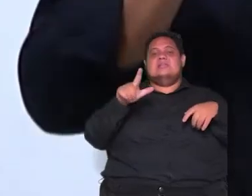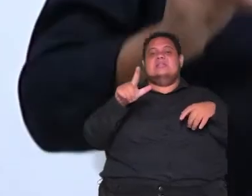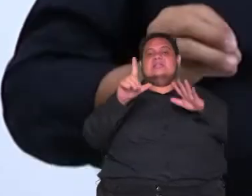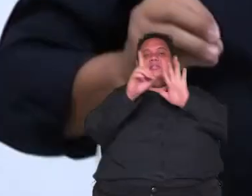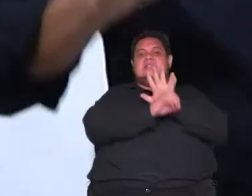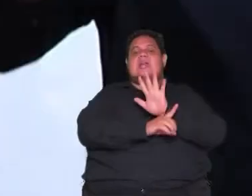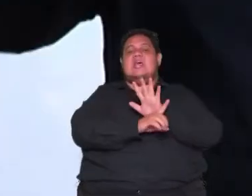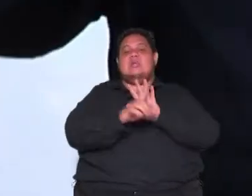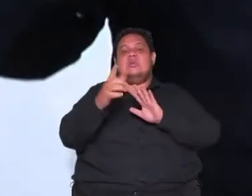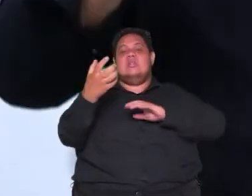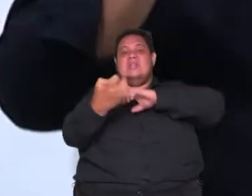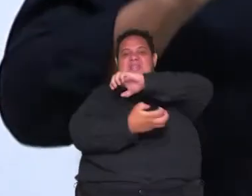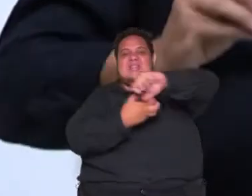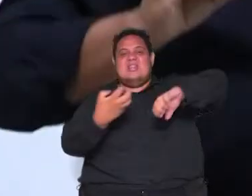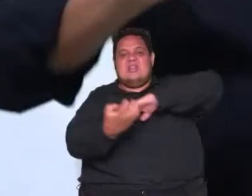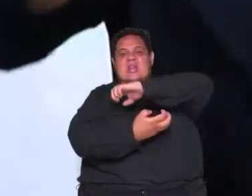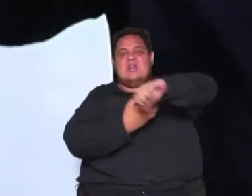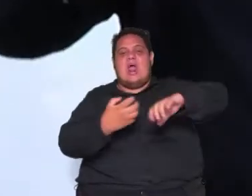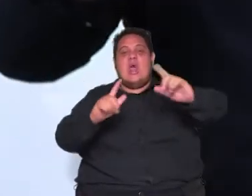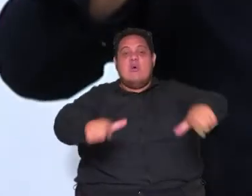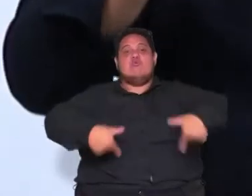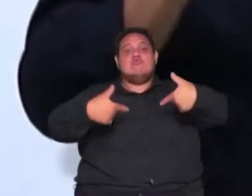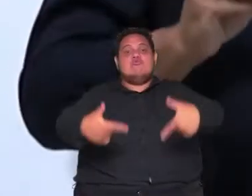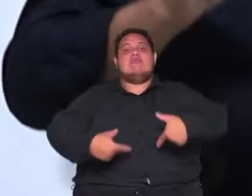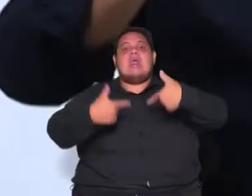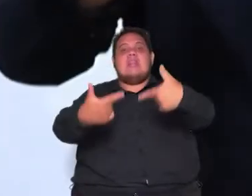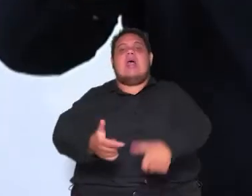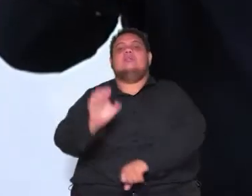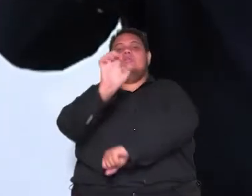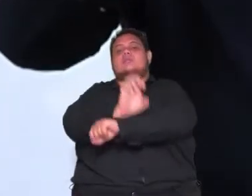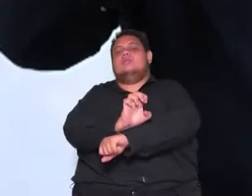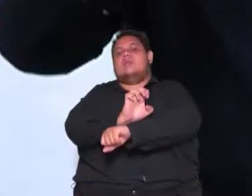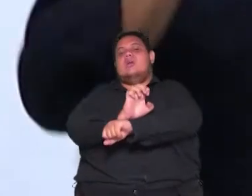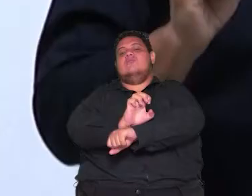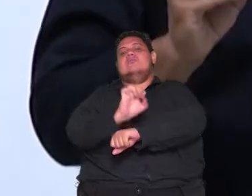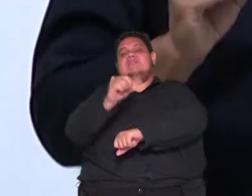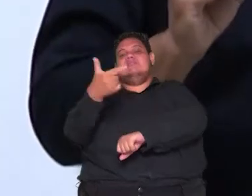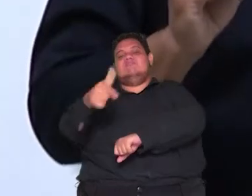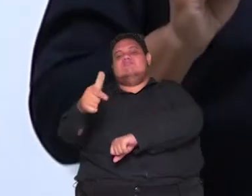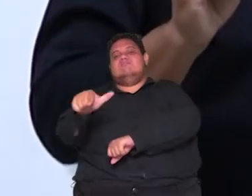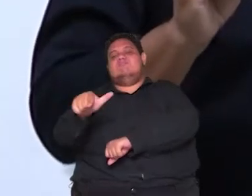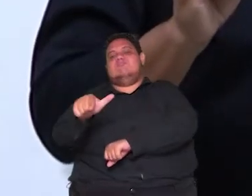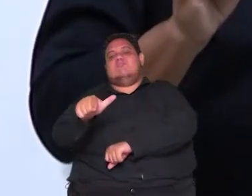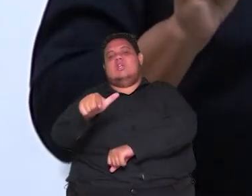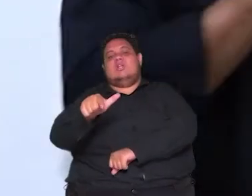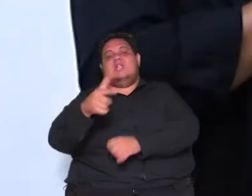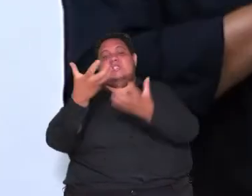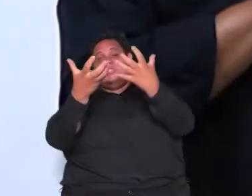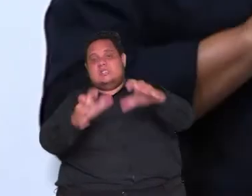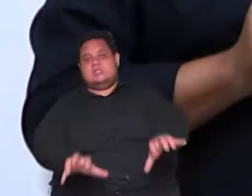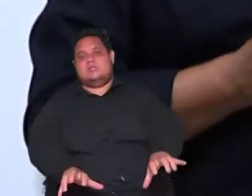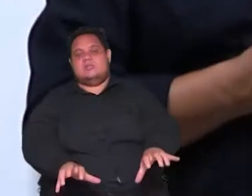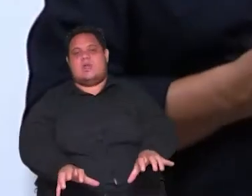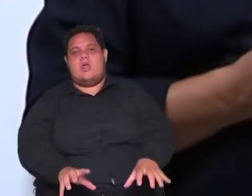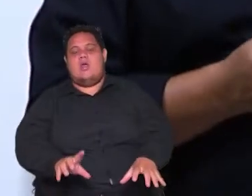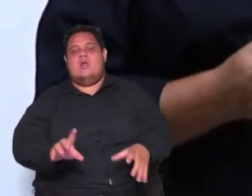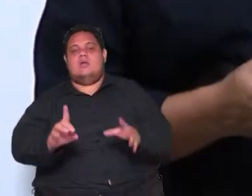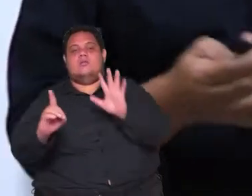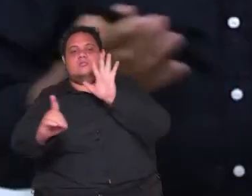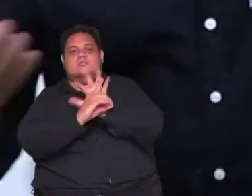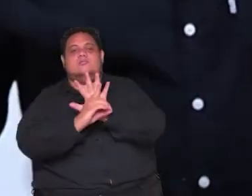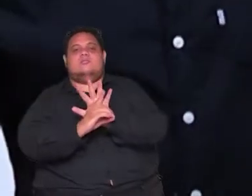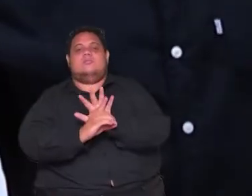rebelião contra o Estado que não garantisse esse mínimo que eram esses direitos